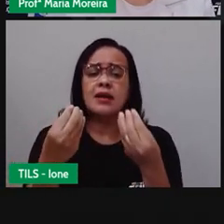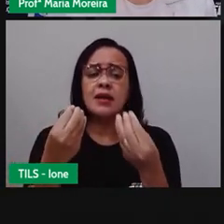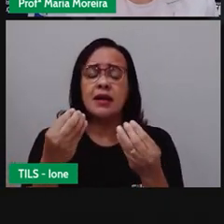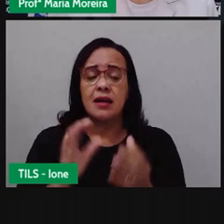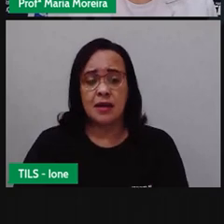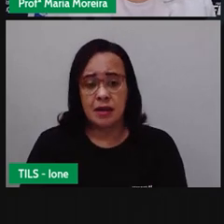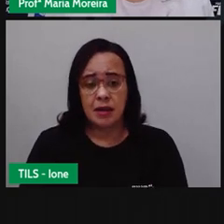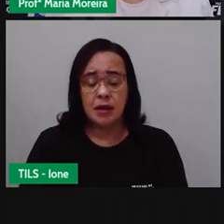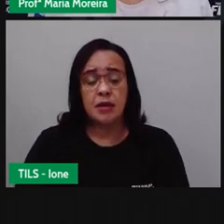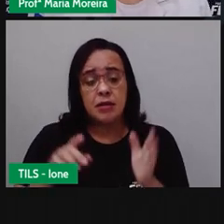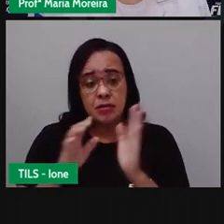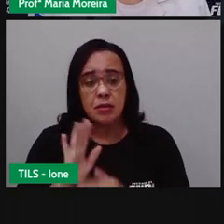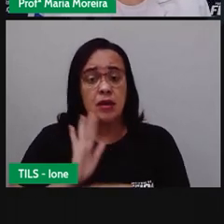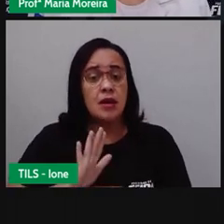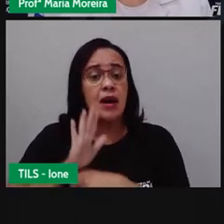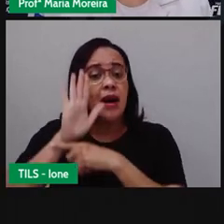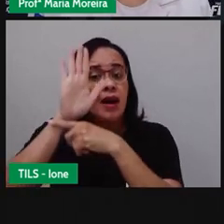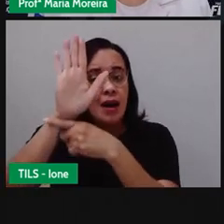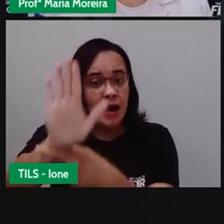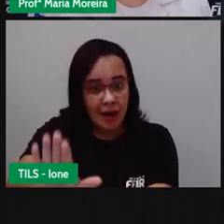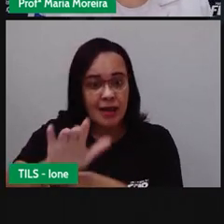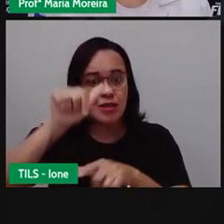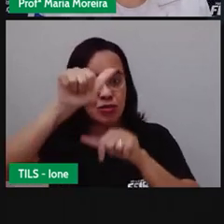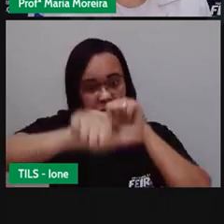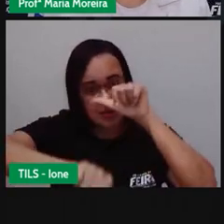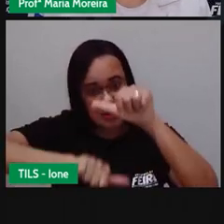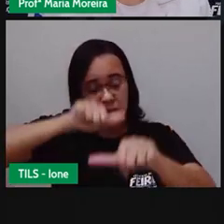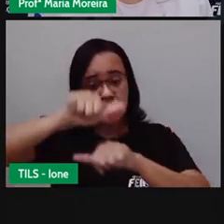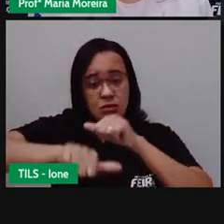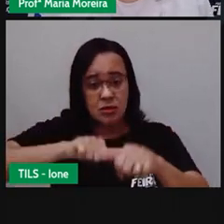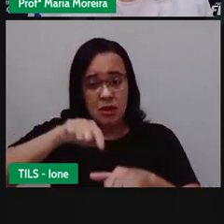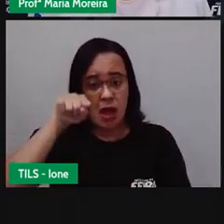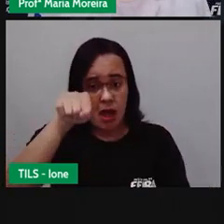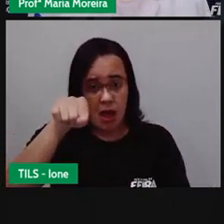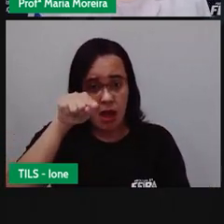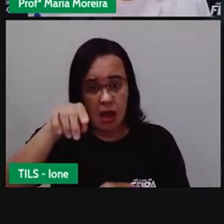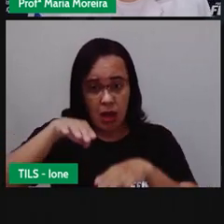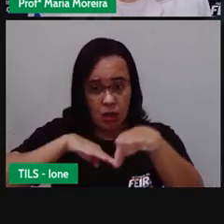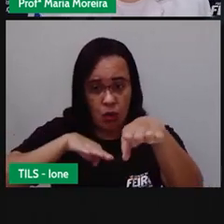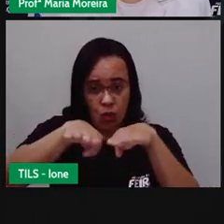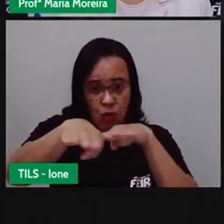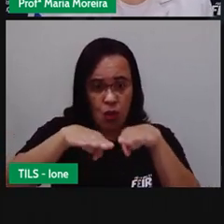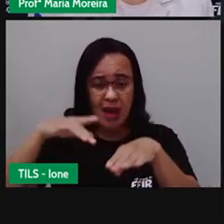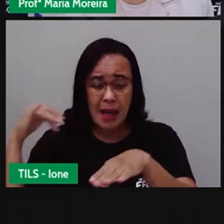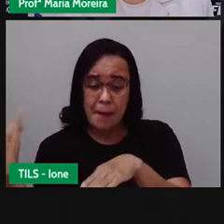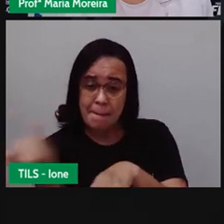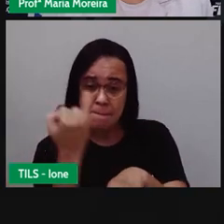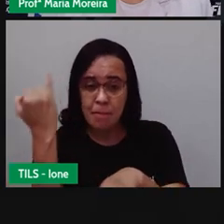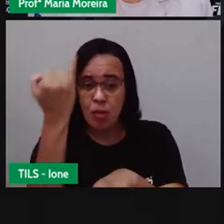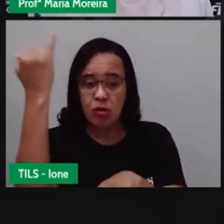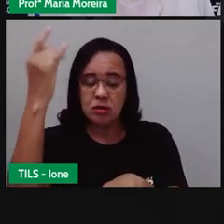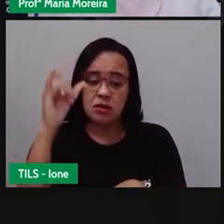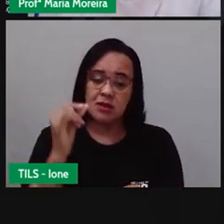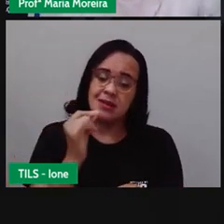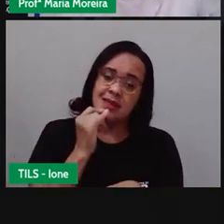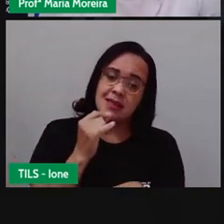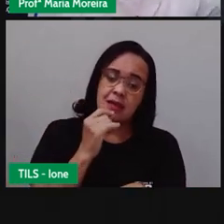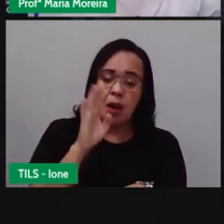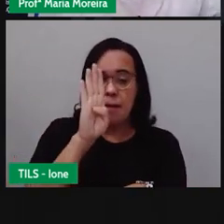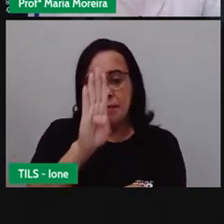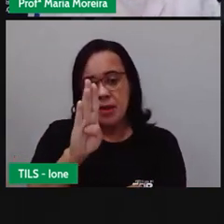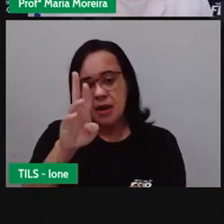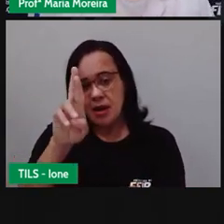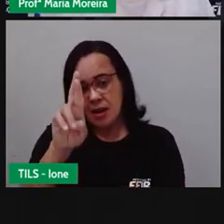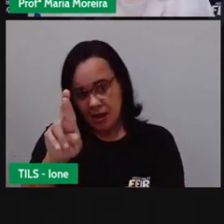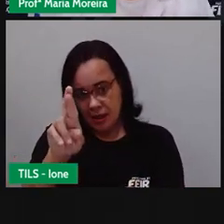Beleza. Mas essas rodovias aí são muito importantes. Quem nunca ouviu a palavra falando aqui? A BR. O pessoal aí que